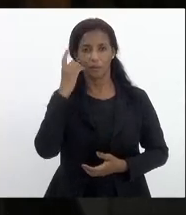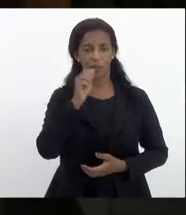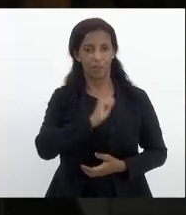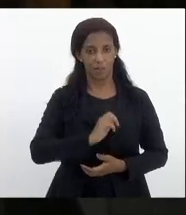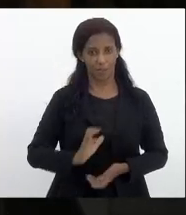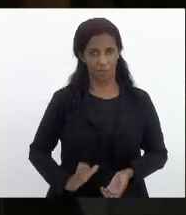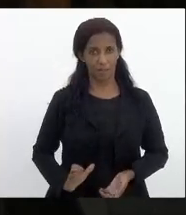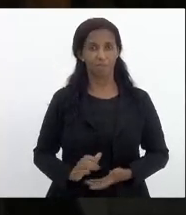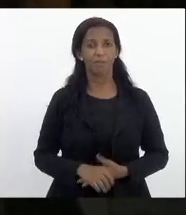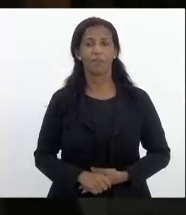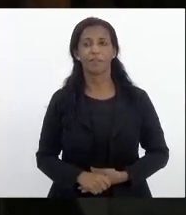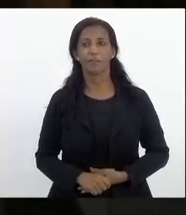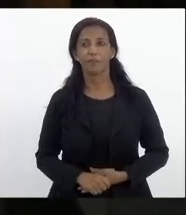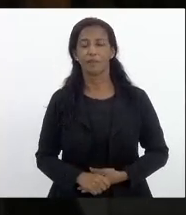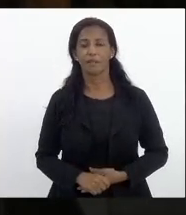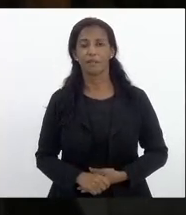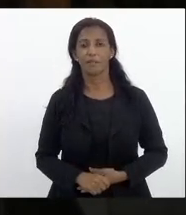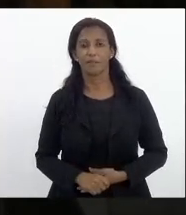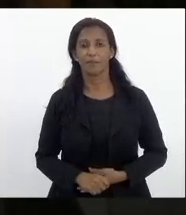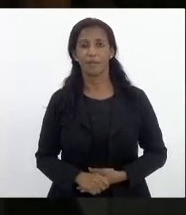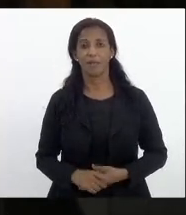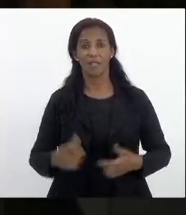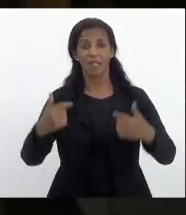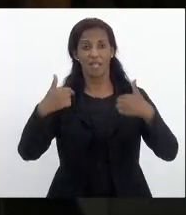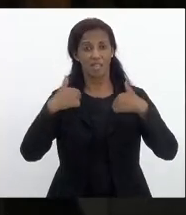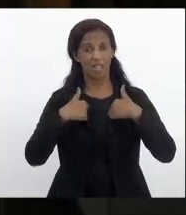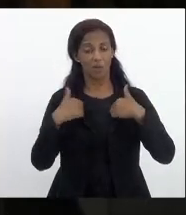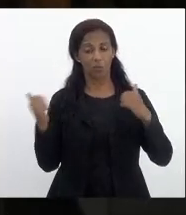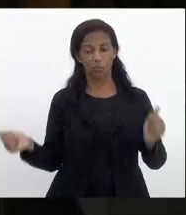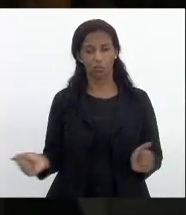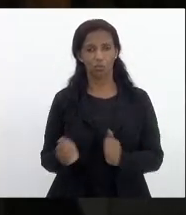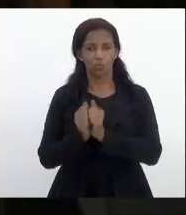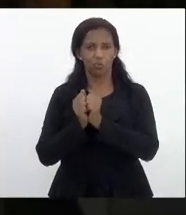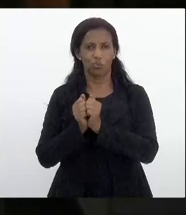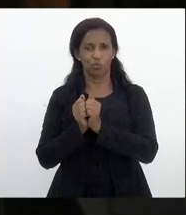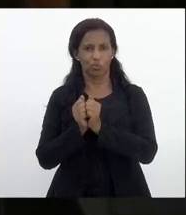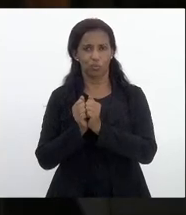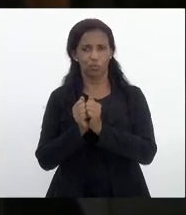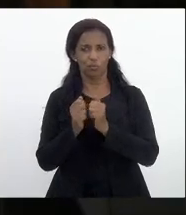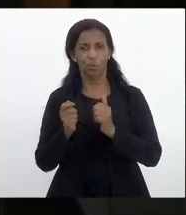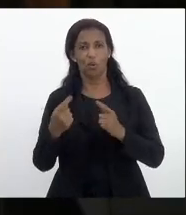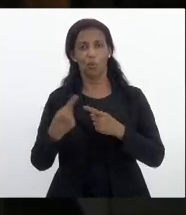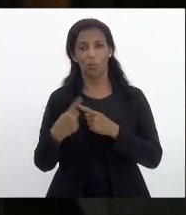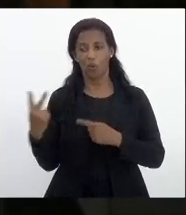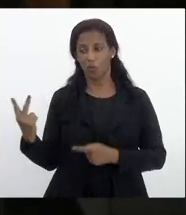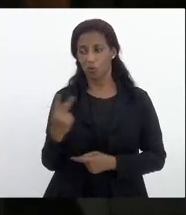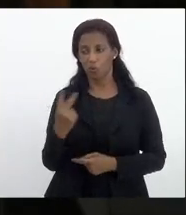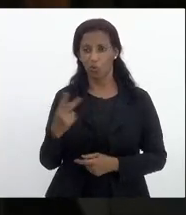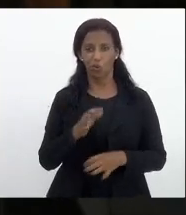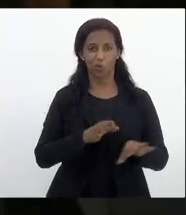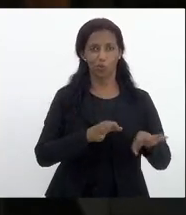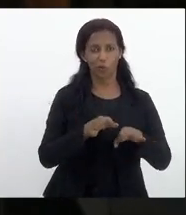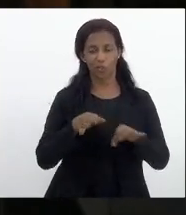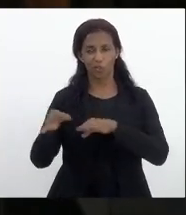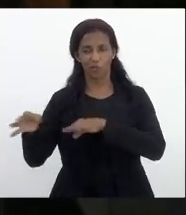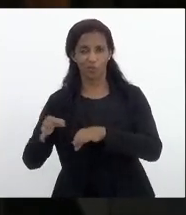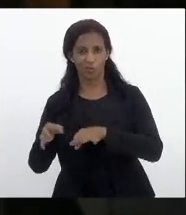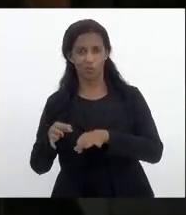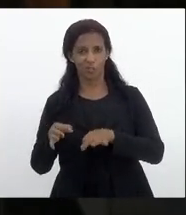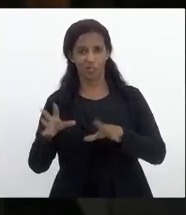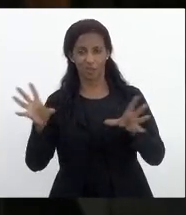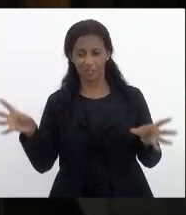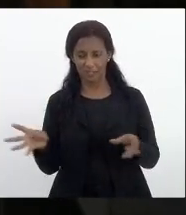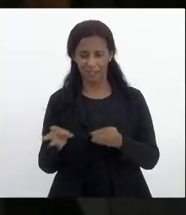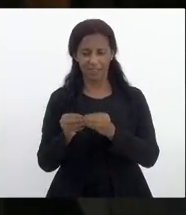André Siciliano em que eu sou coautor porque apresentamos dois projetos que foram